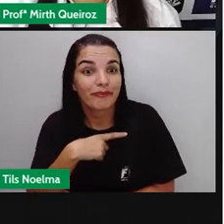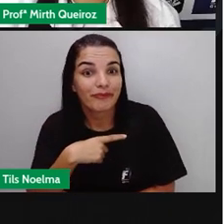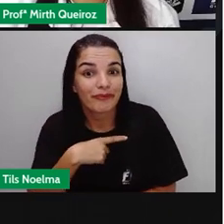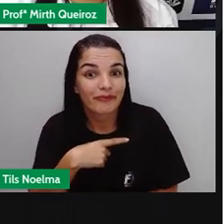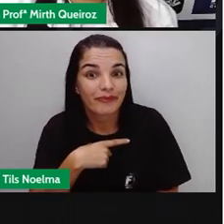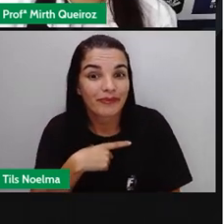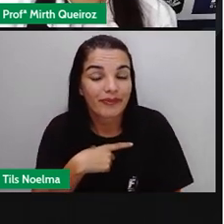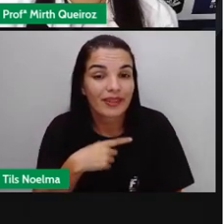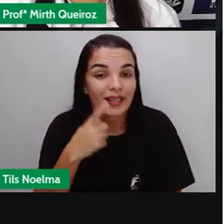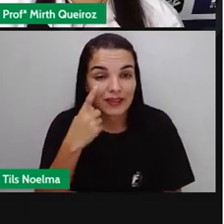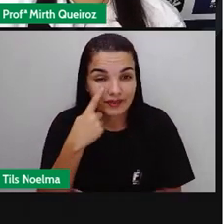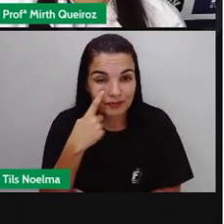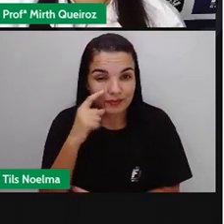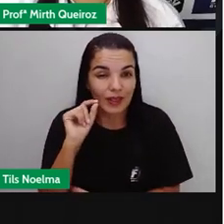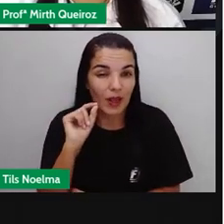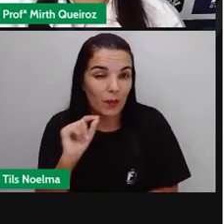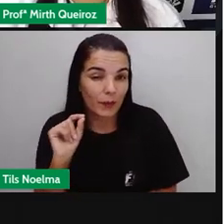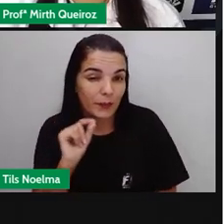que a gente disse aqui,